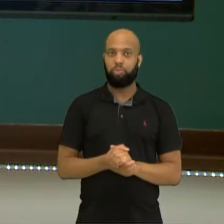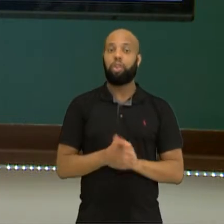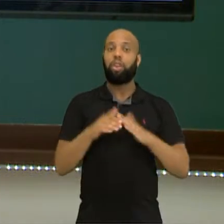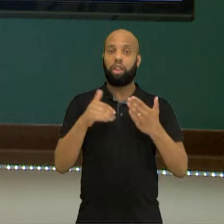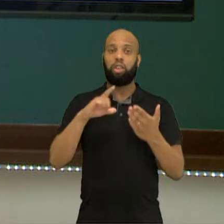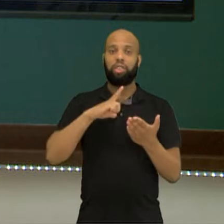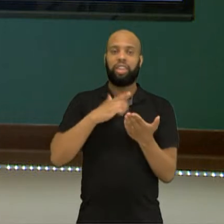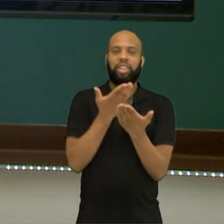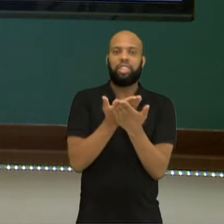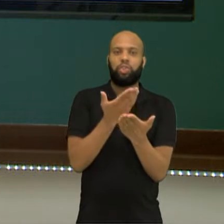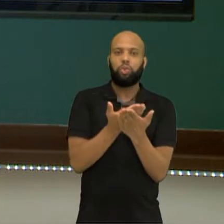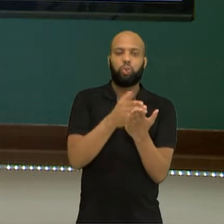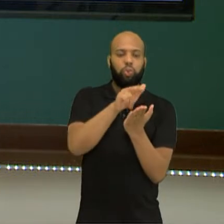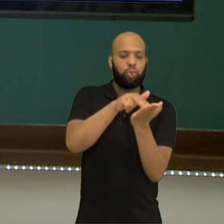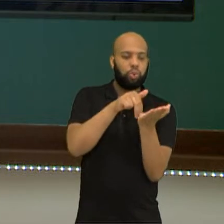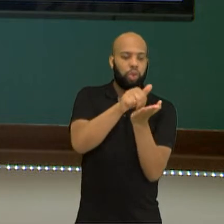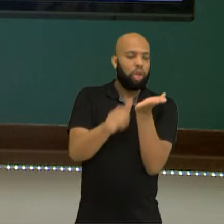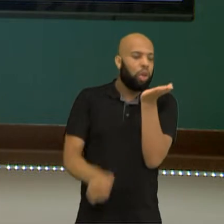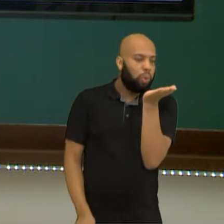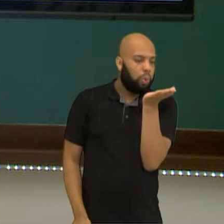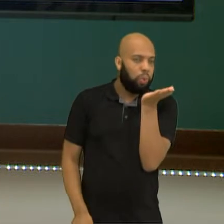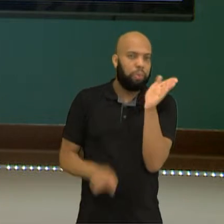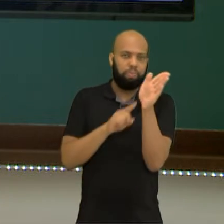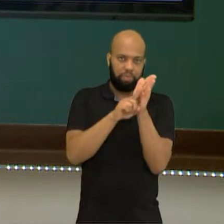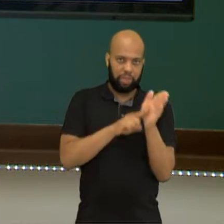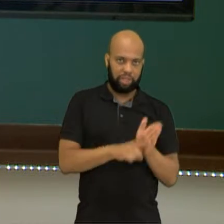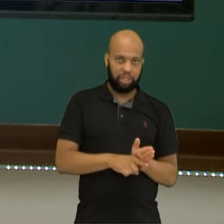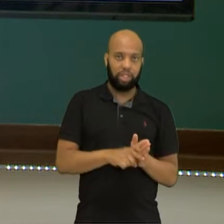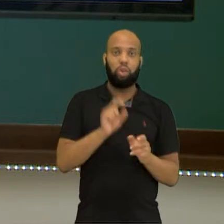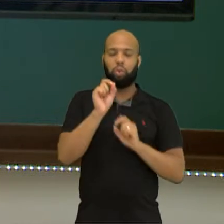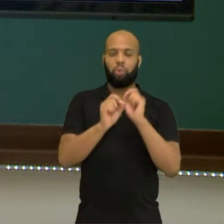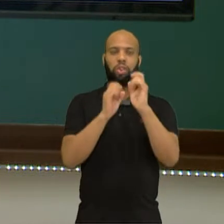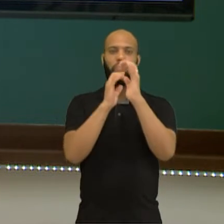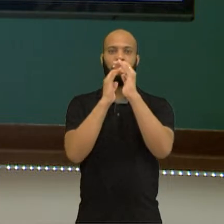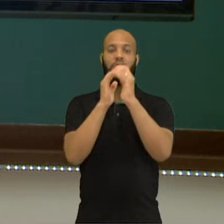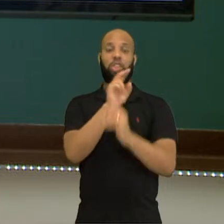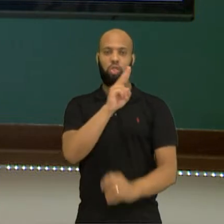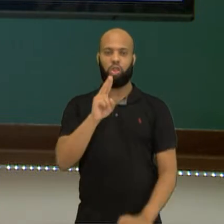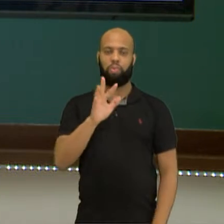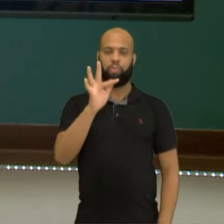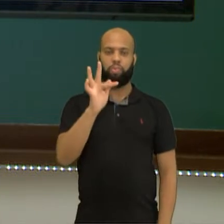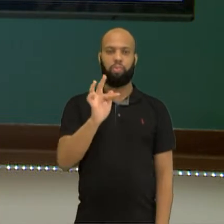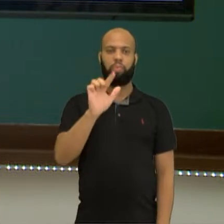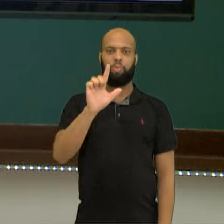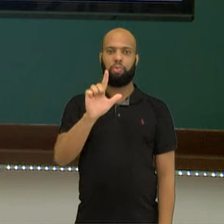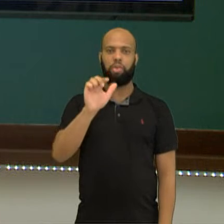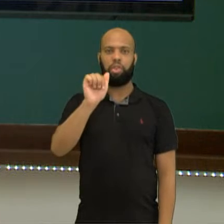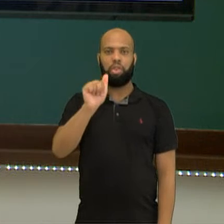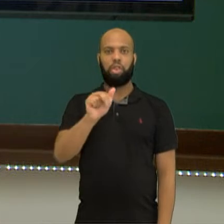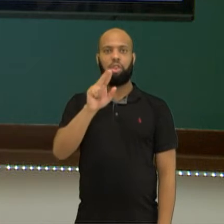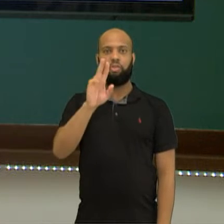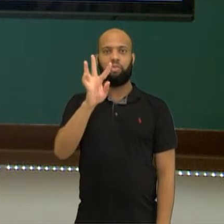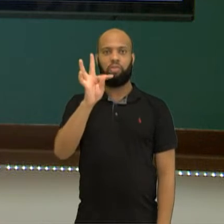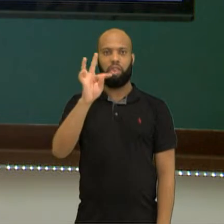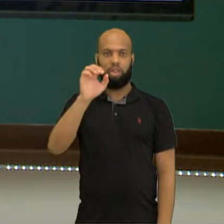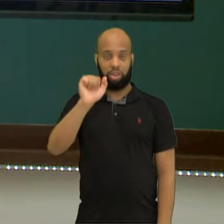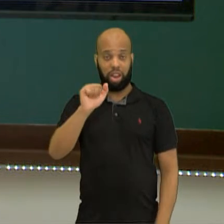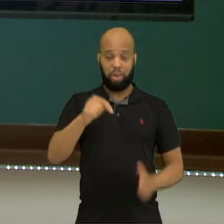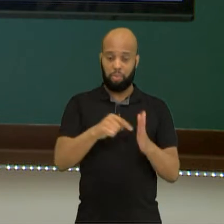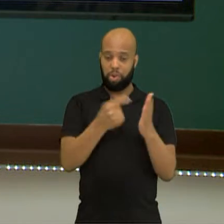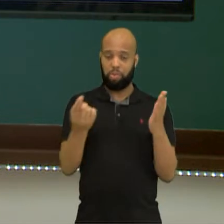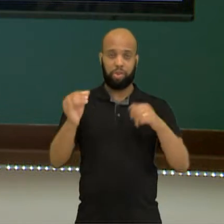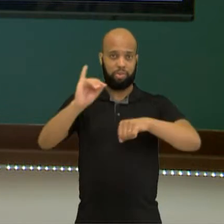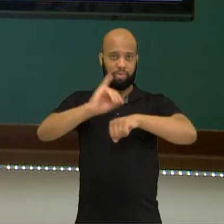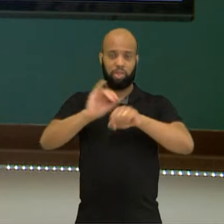arqueológicos apontam que a flauta é um dos primeiros instrumentos musicais que o homem primitivo criou para